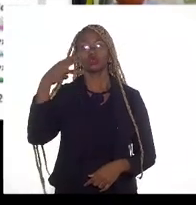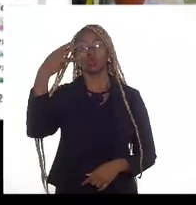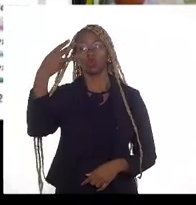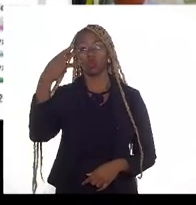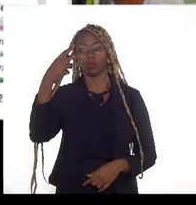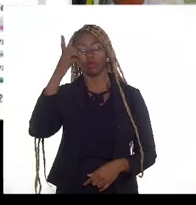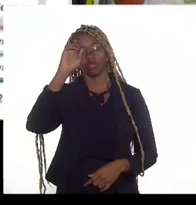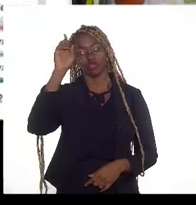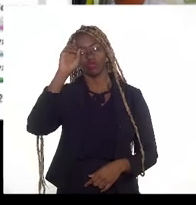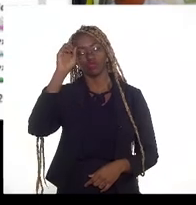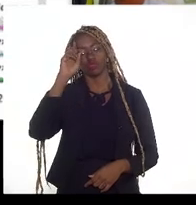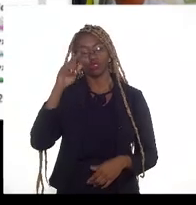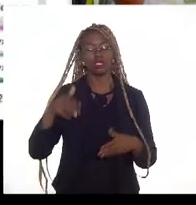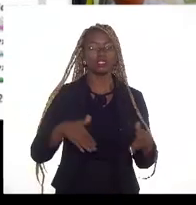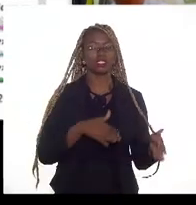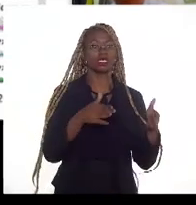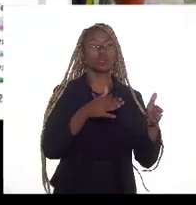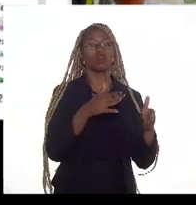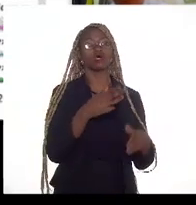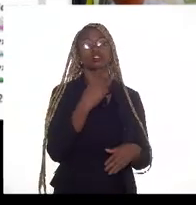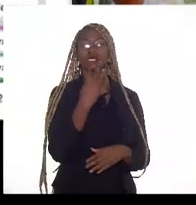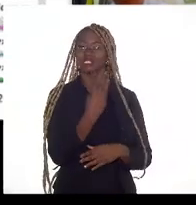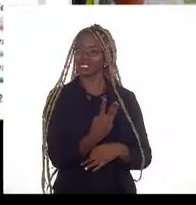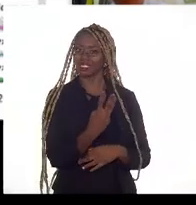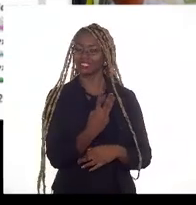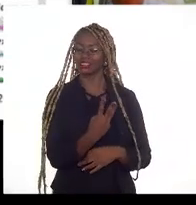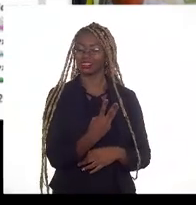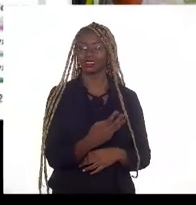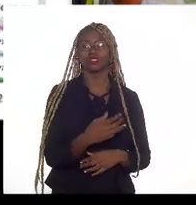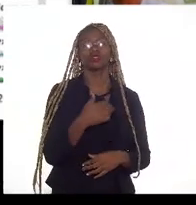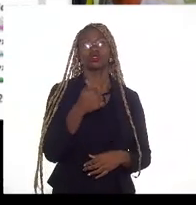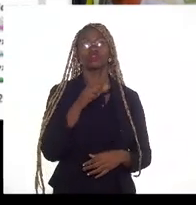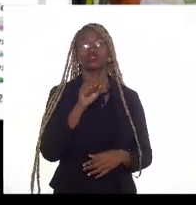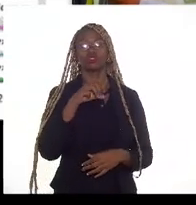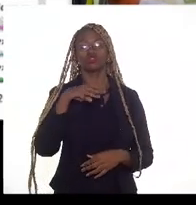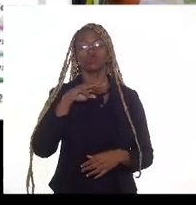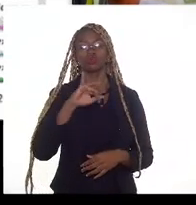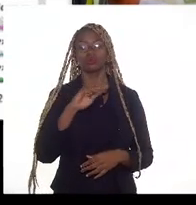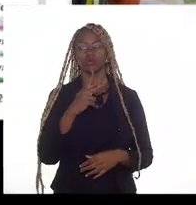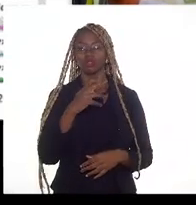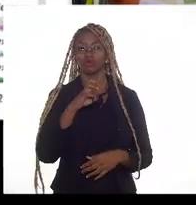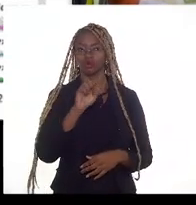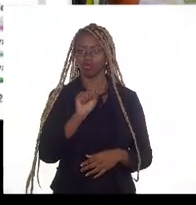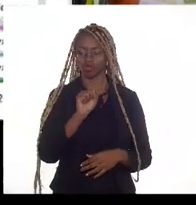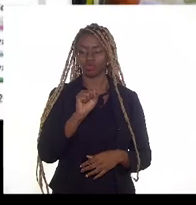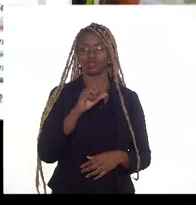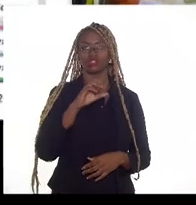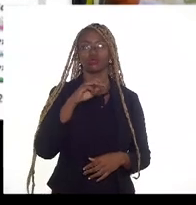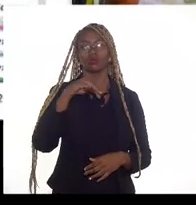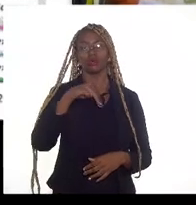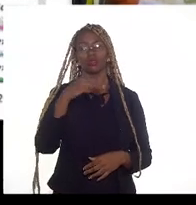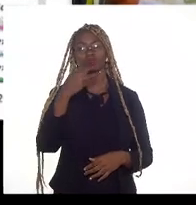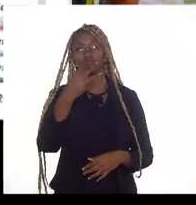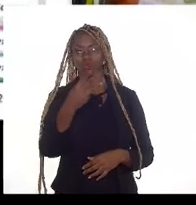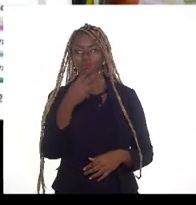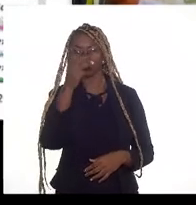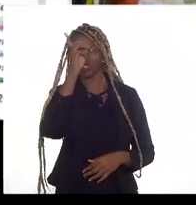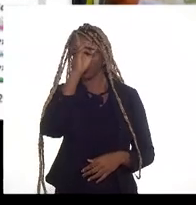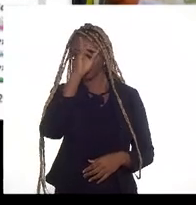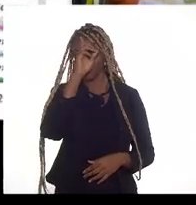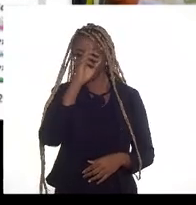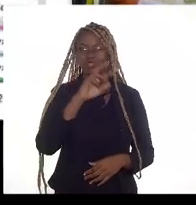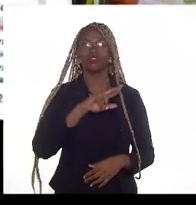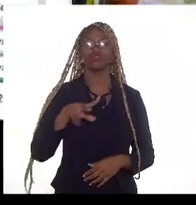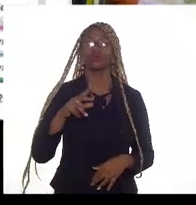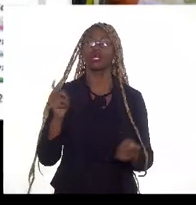a Rota 3 18 milhões de metros cúbicos por dia, então seria a capacidade de escoamento